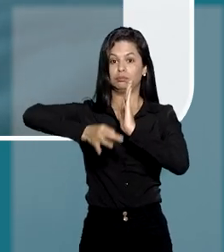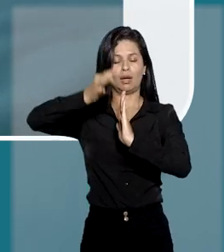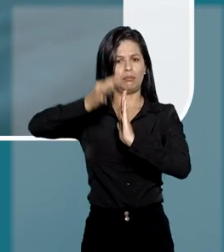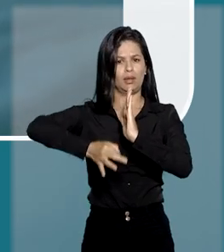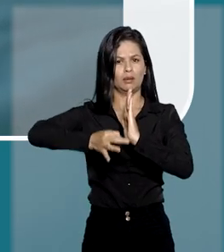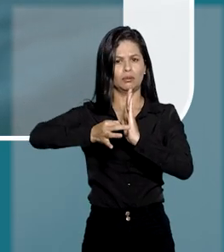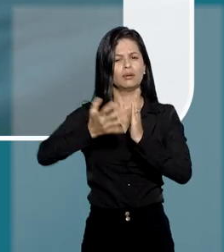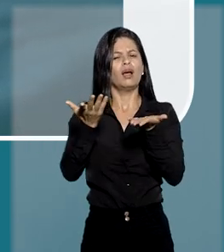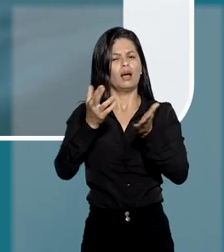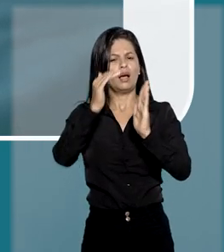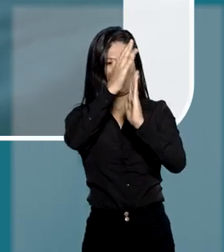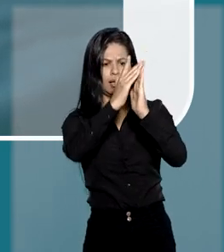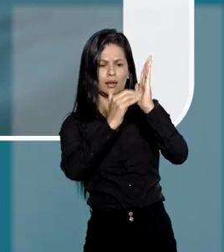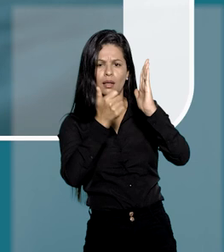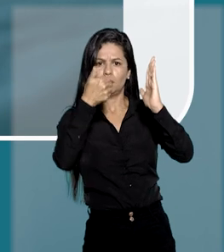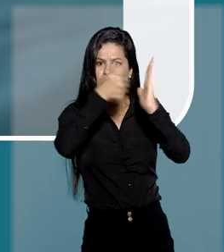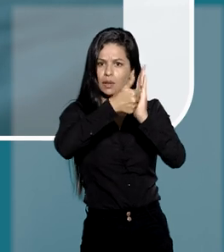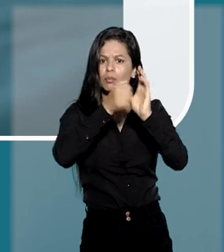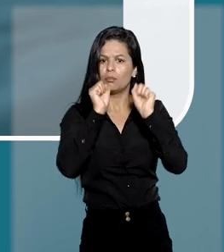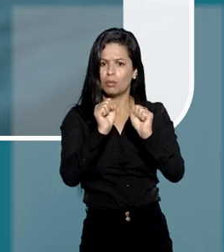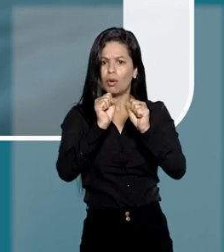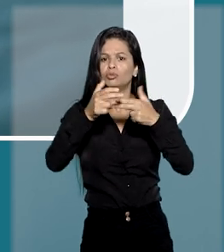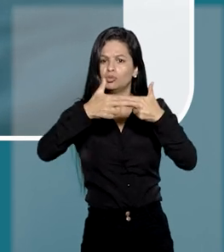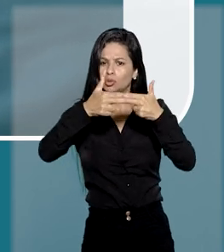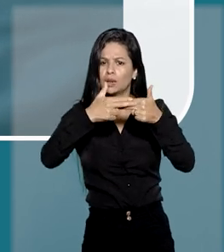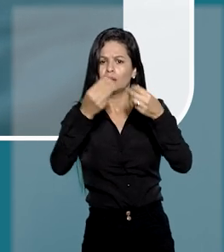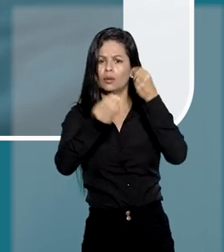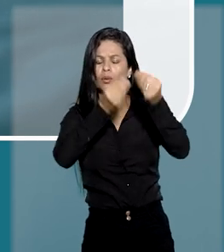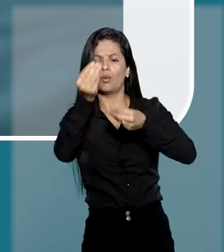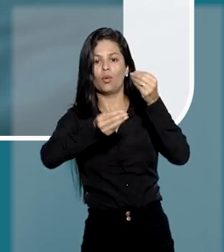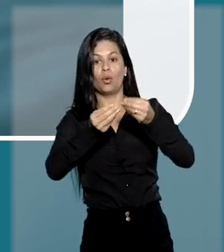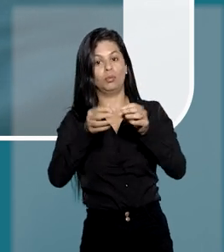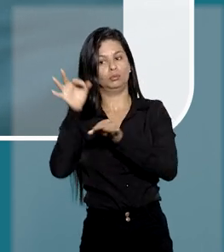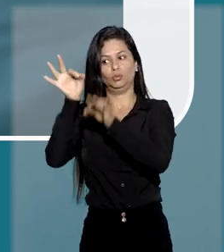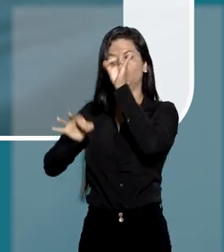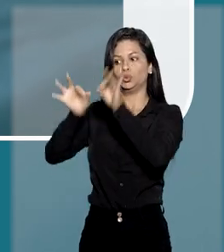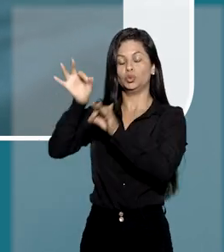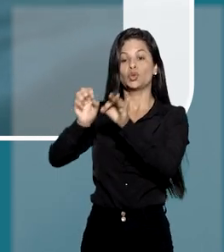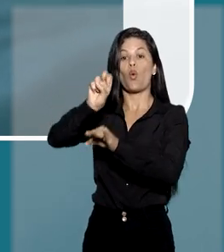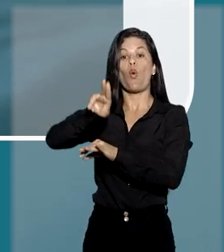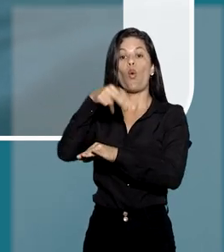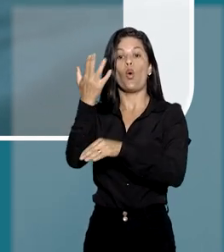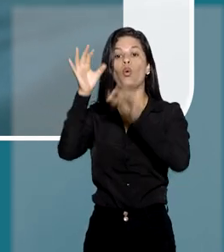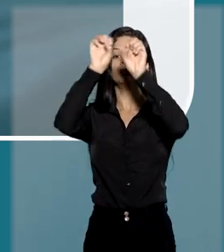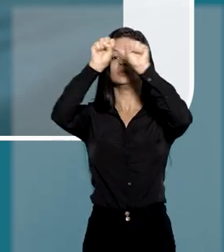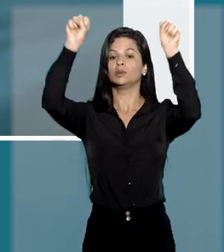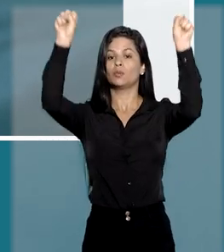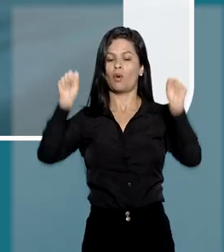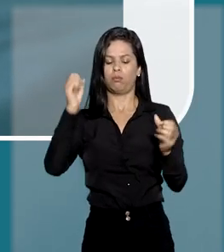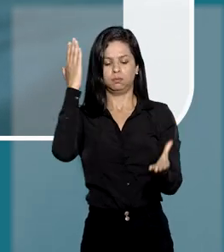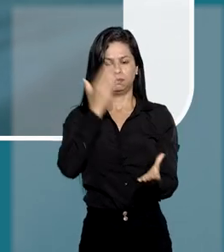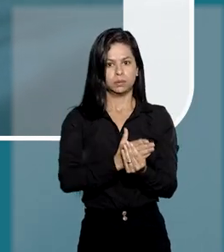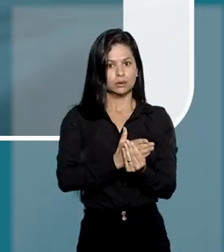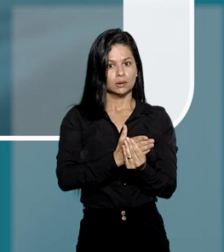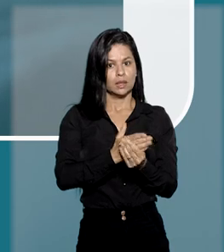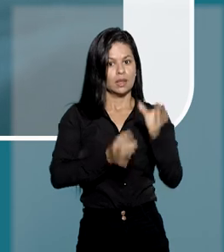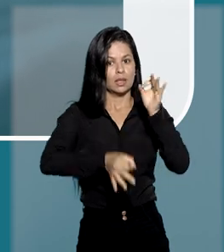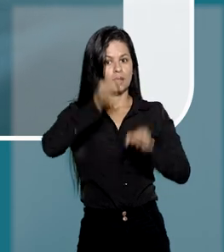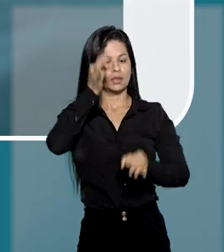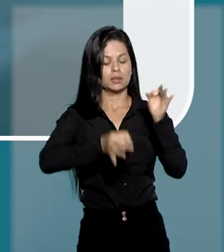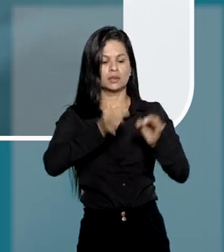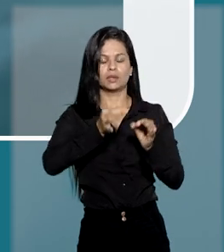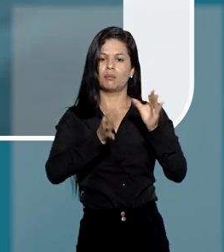A reclamação pode ser usada para casos em que um juiz ou tribunal processa e julga a demanda